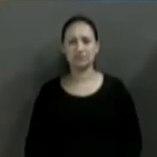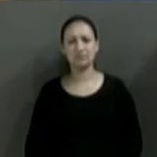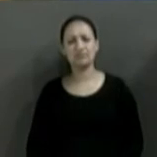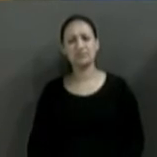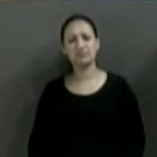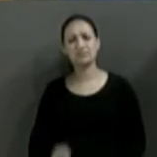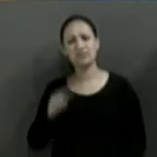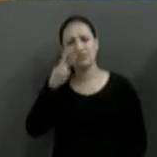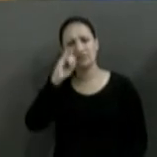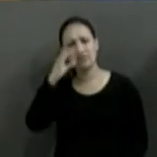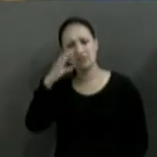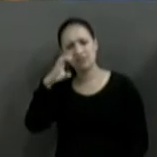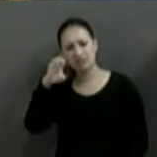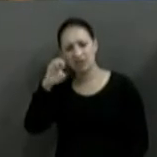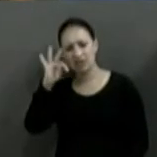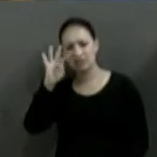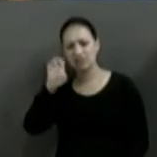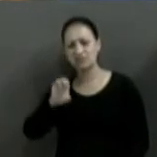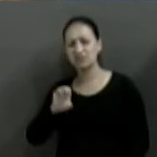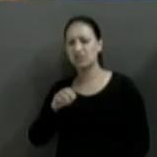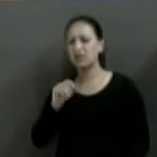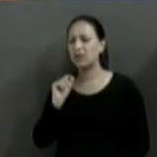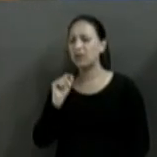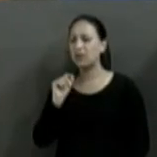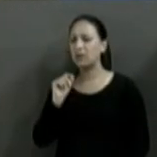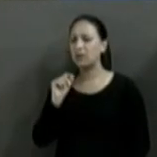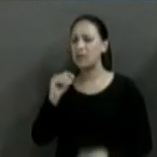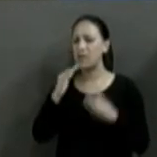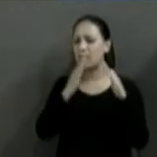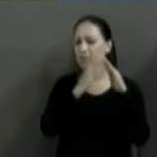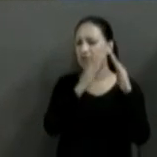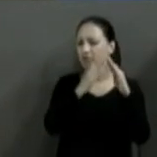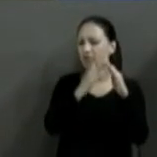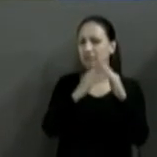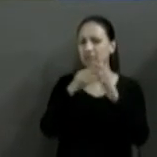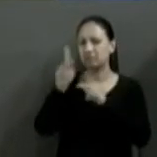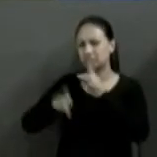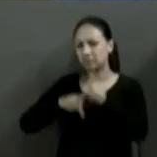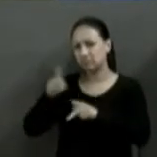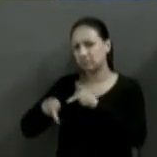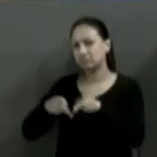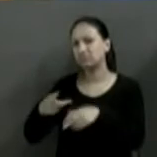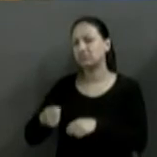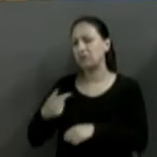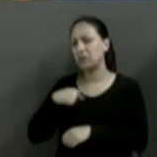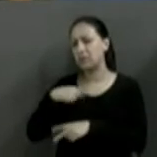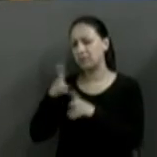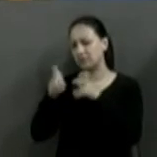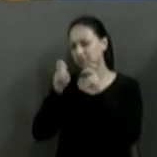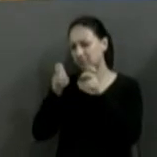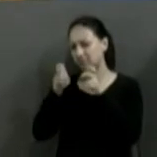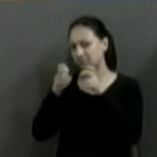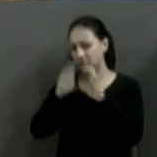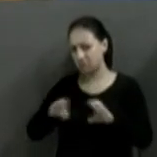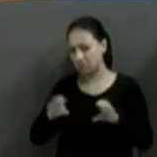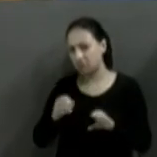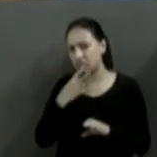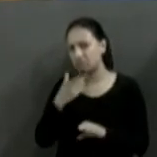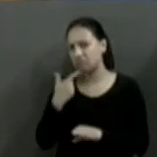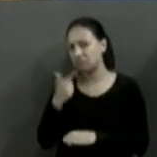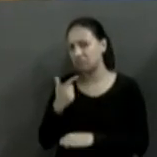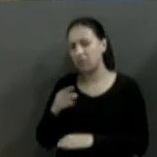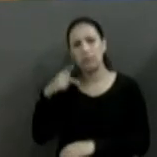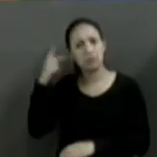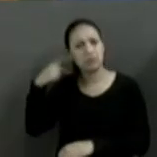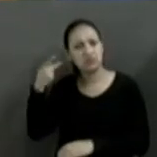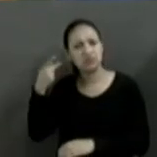com relação à habitação popular, eu vejo que Campo Bom não teve uma política de habitação popular